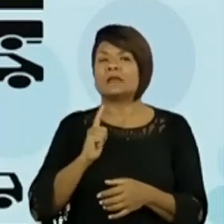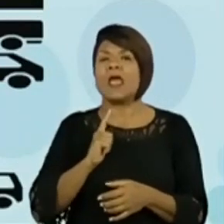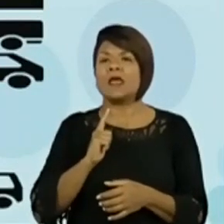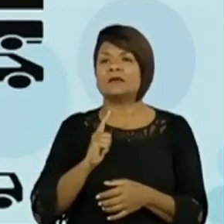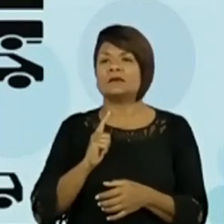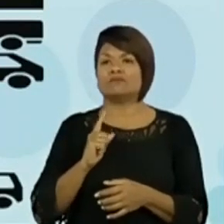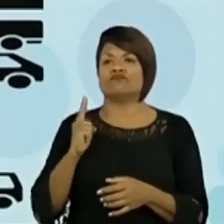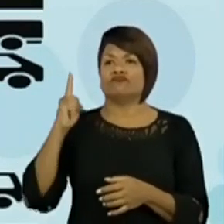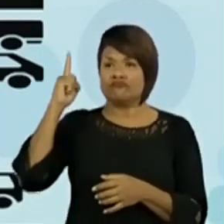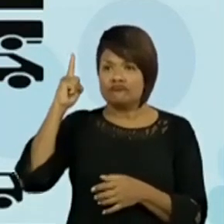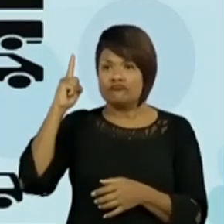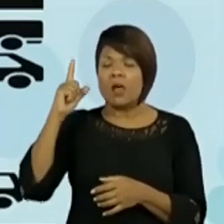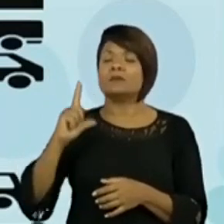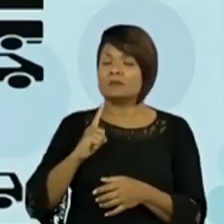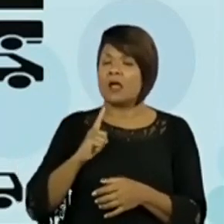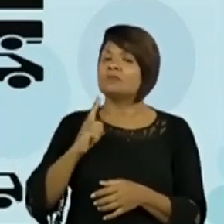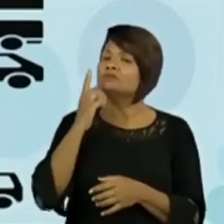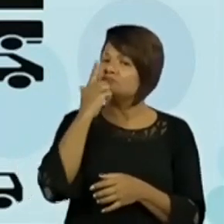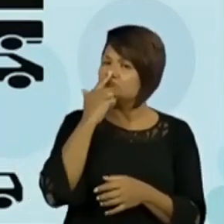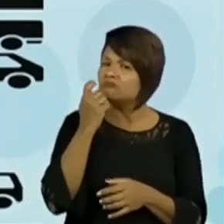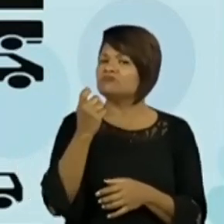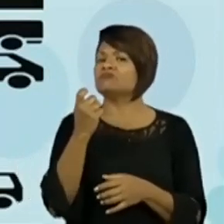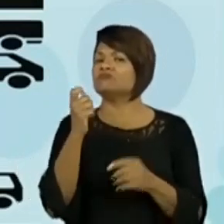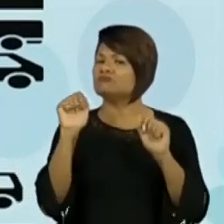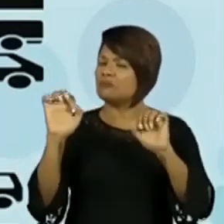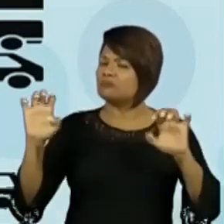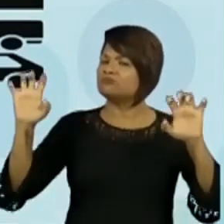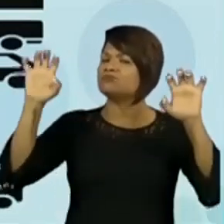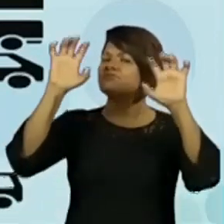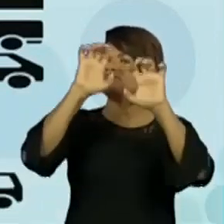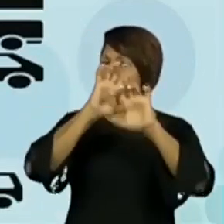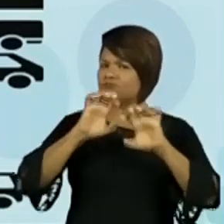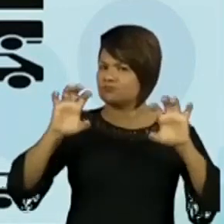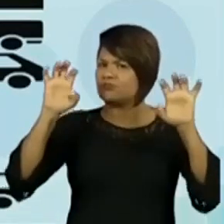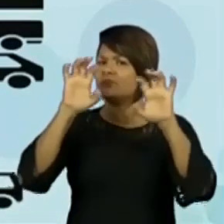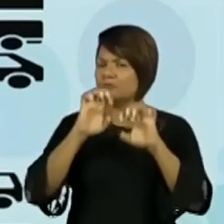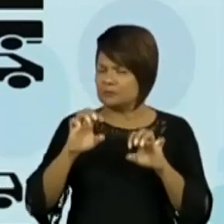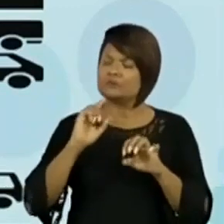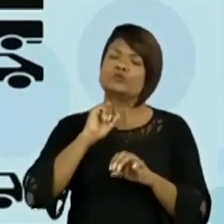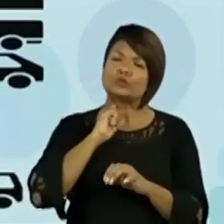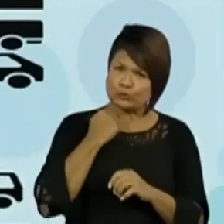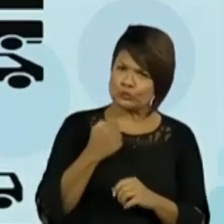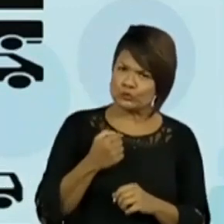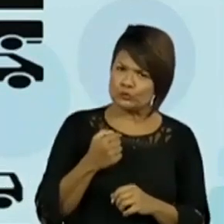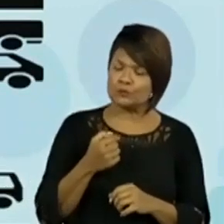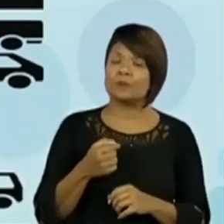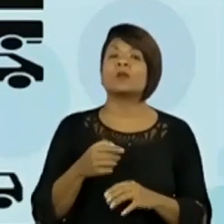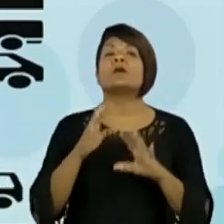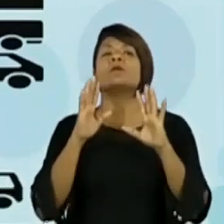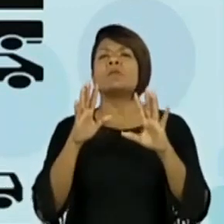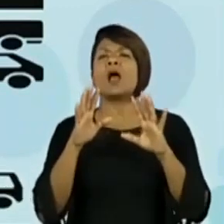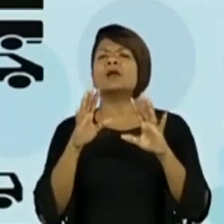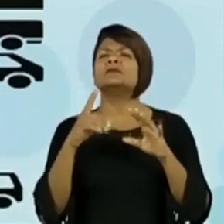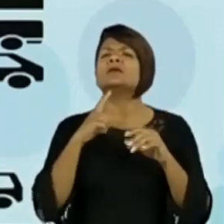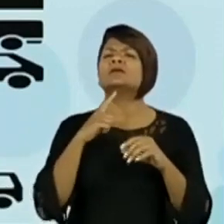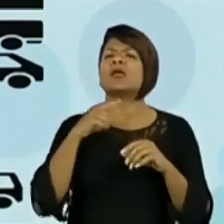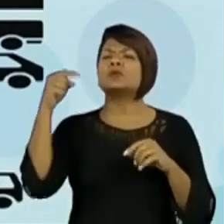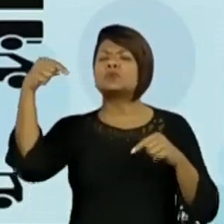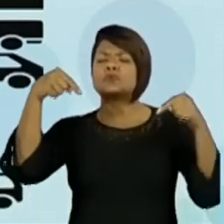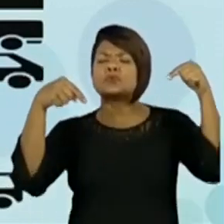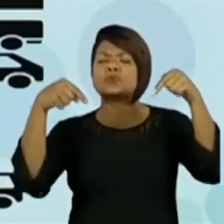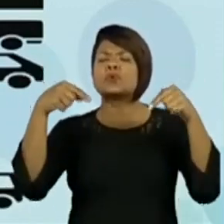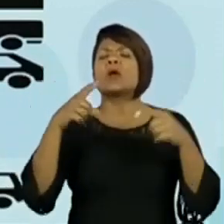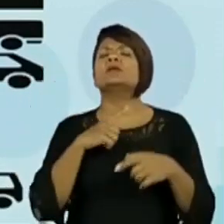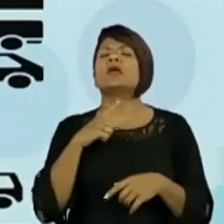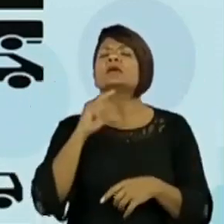Mas olha que interessante. O professor colocou esta imagem aqui que eu estou destacando para vocês. Por que o professor colocou esta imagem? O vocês